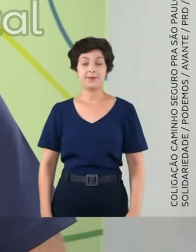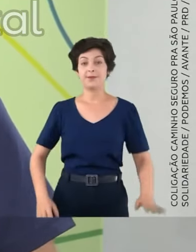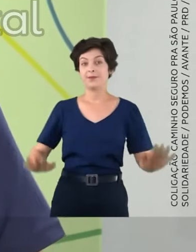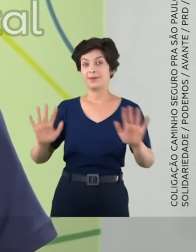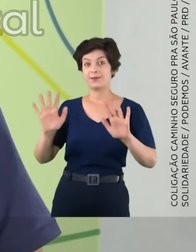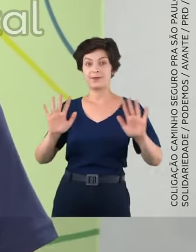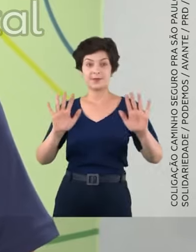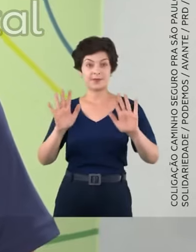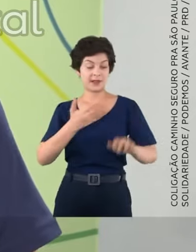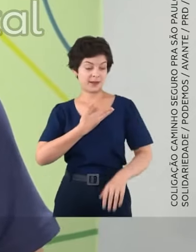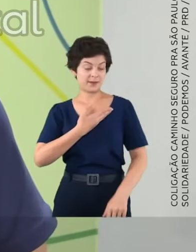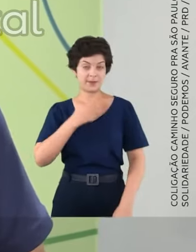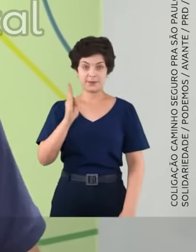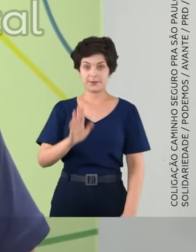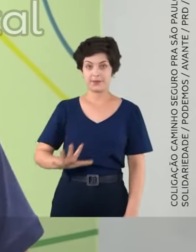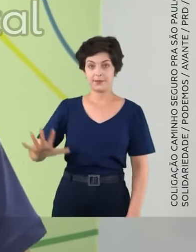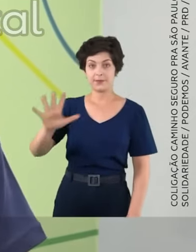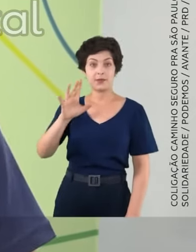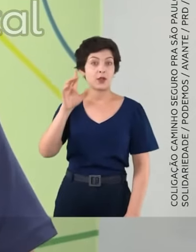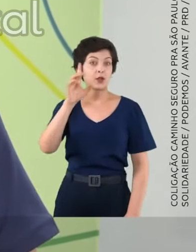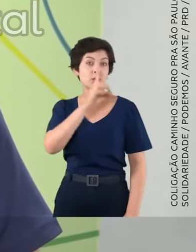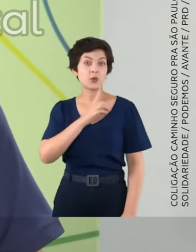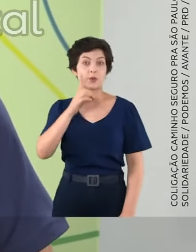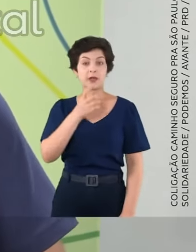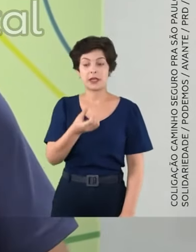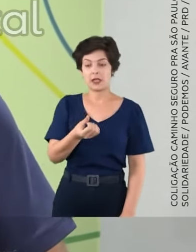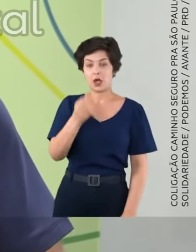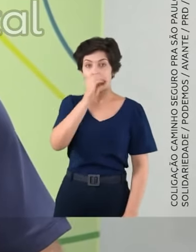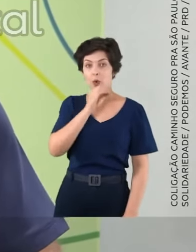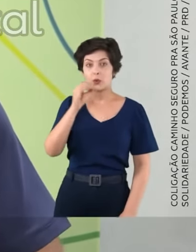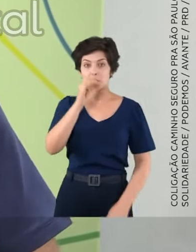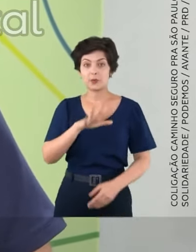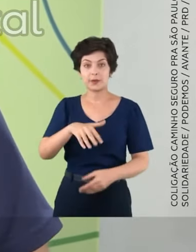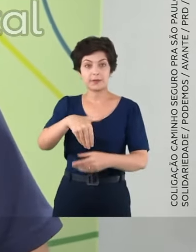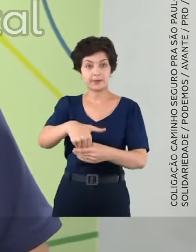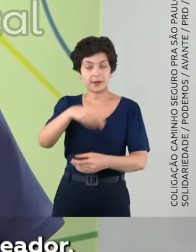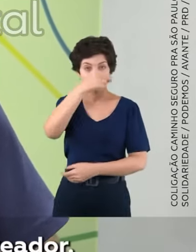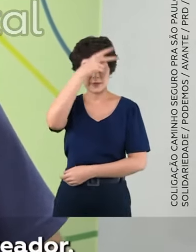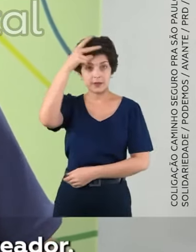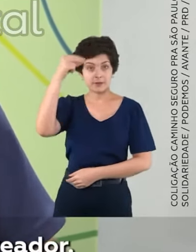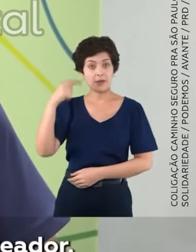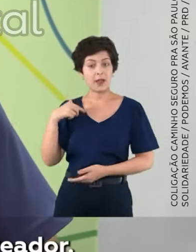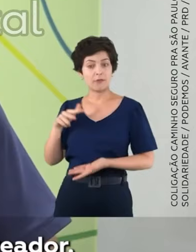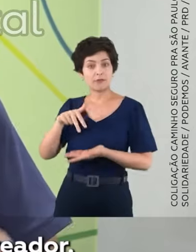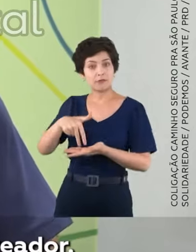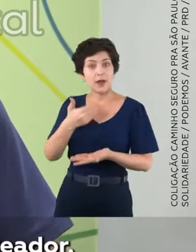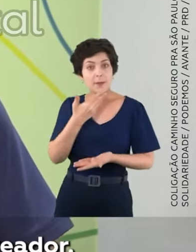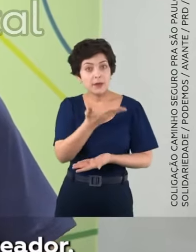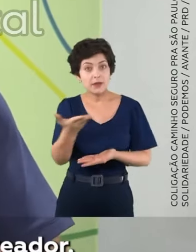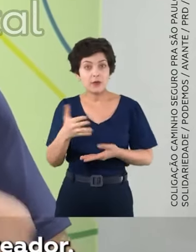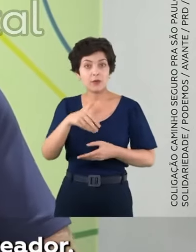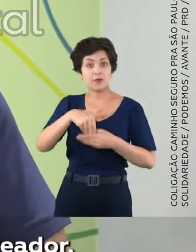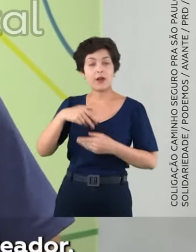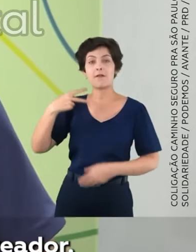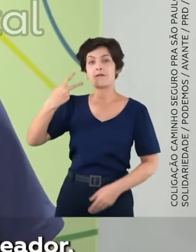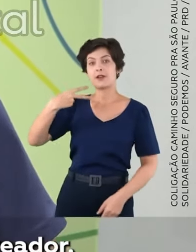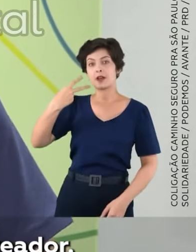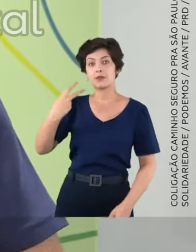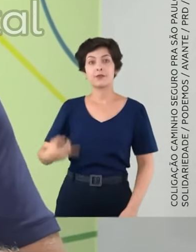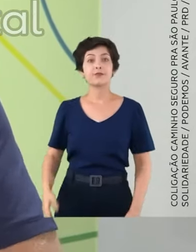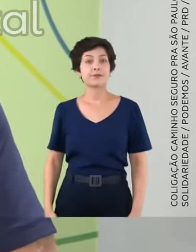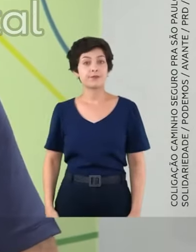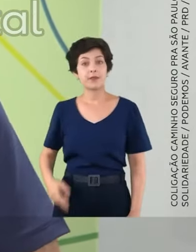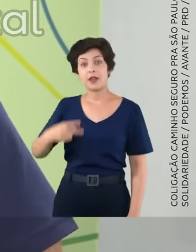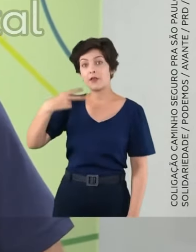Olá, amigos de todo o Brasil. Domingo, dia 6 de outubro, eleições municipais. Eu vim aqui para pedir o seu voto para a vereadora.